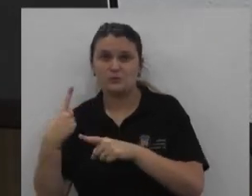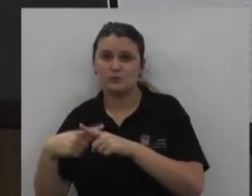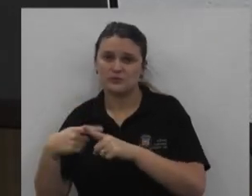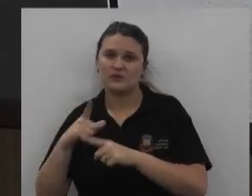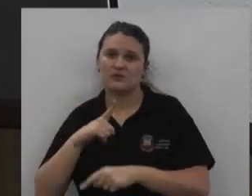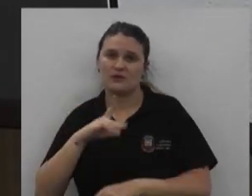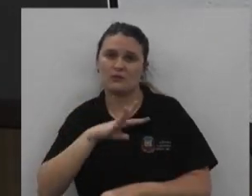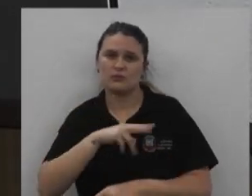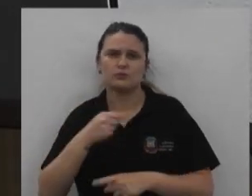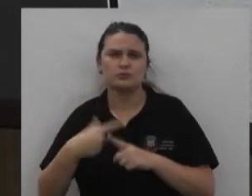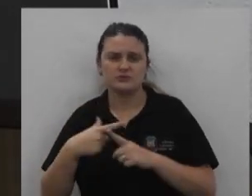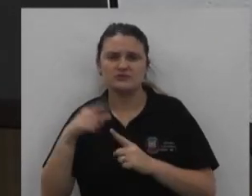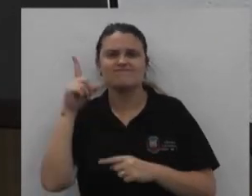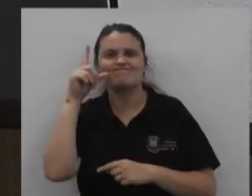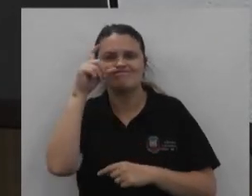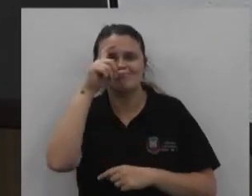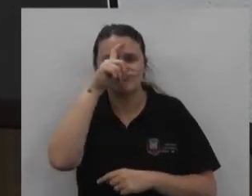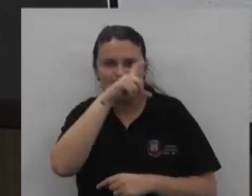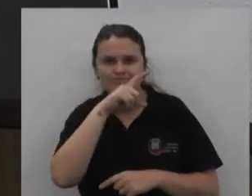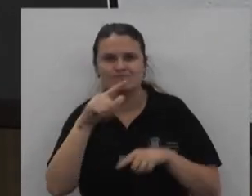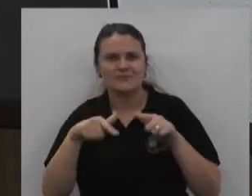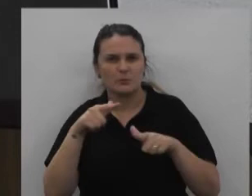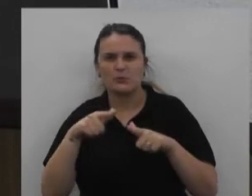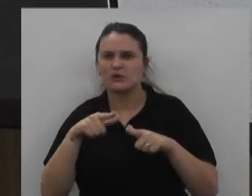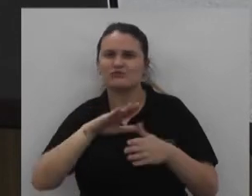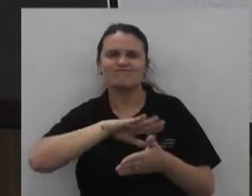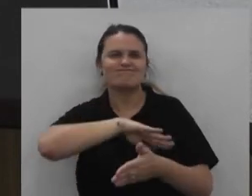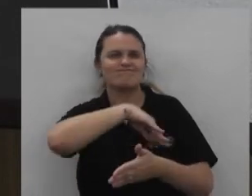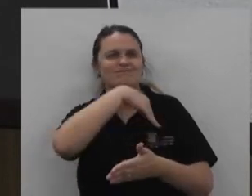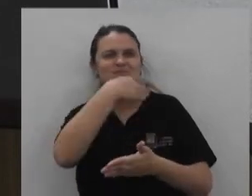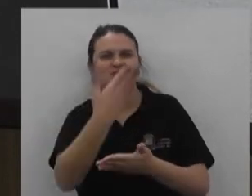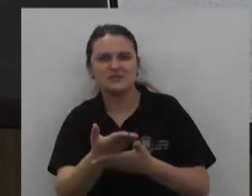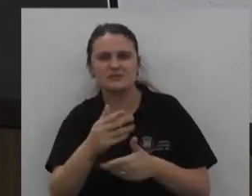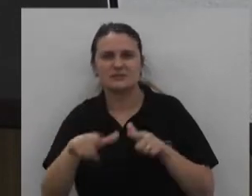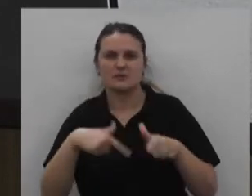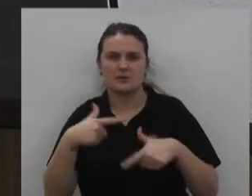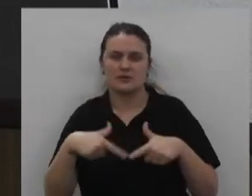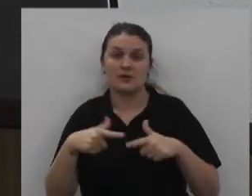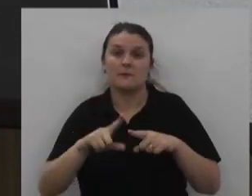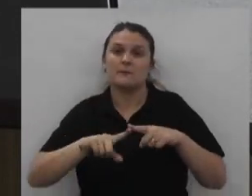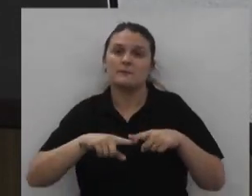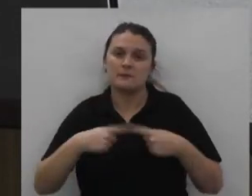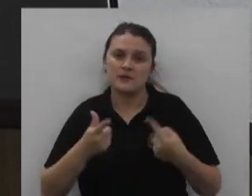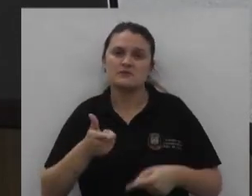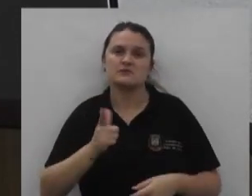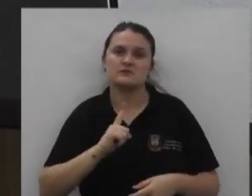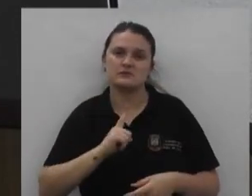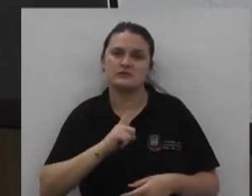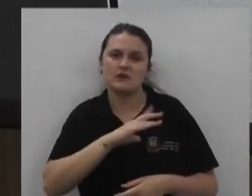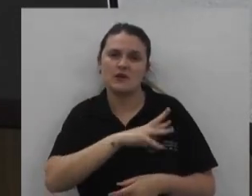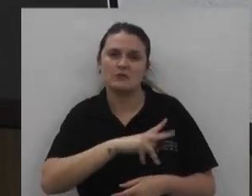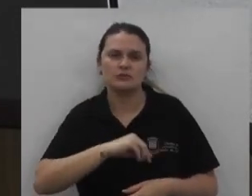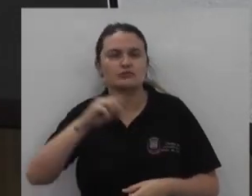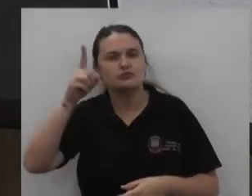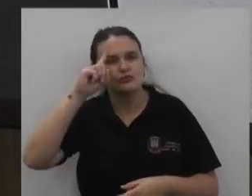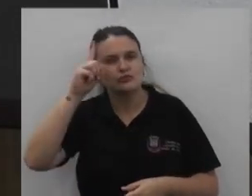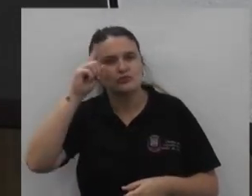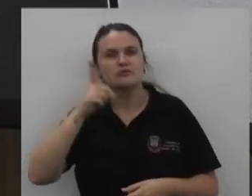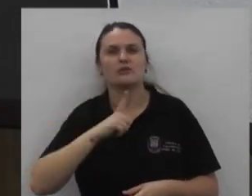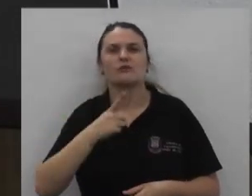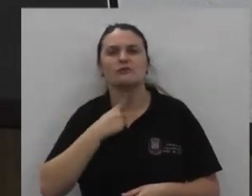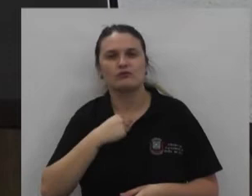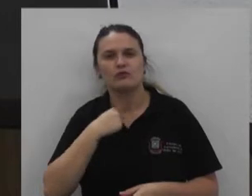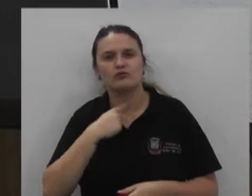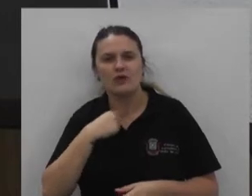Muitas dificuldades Existem O tempo inteiro No caminho Mas Eles têm Todo dia Uma